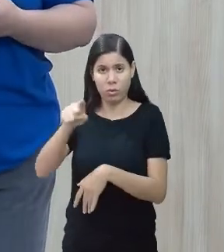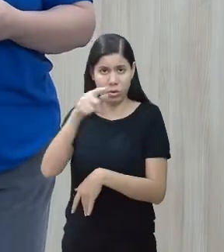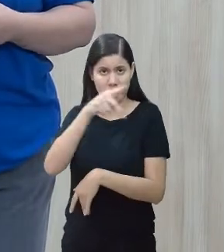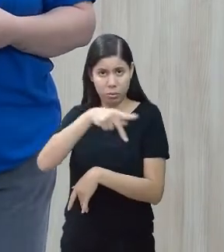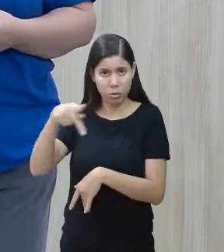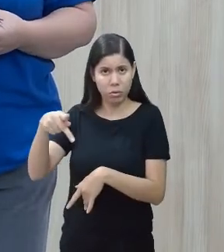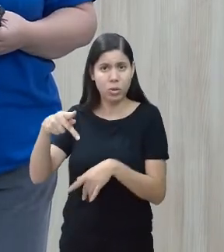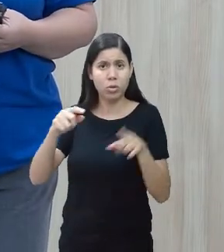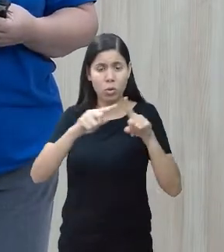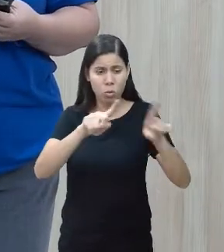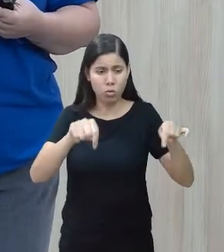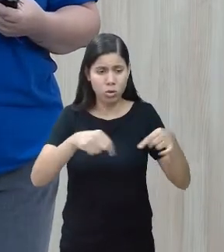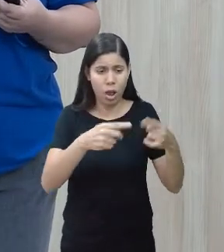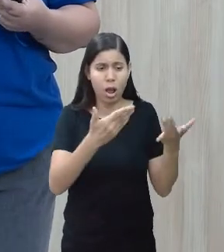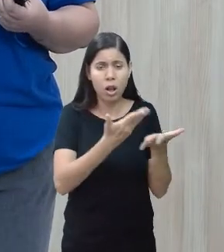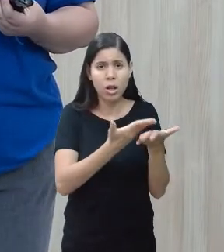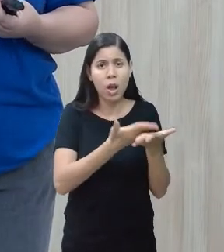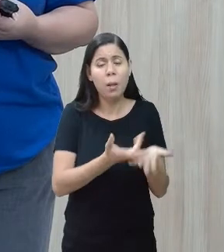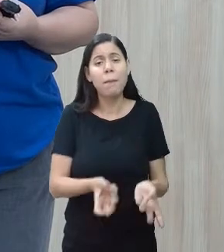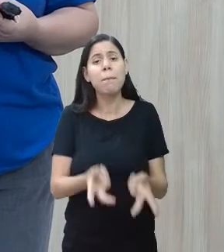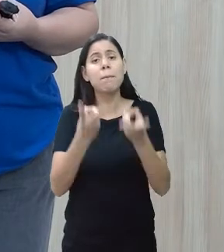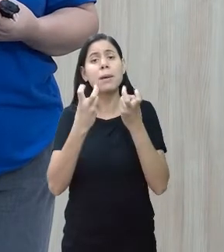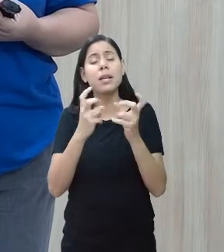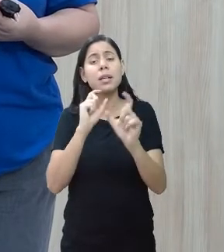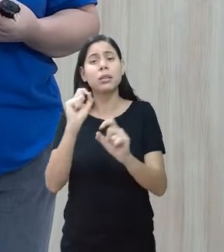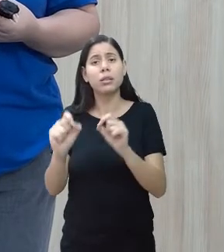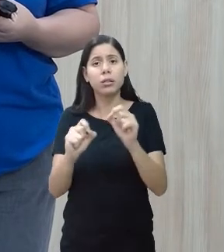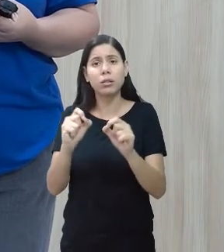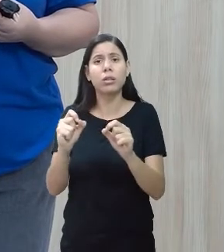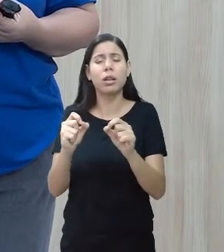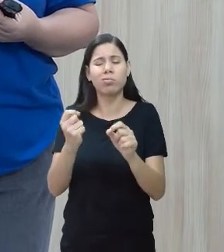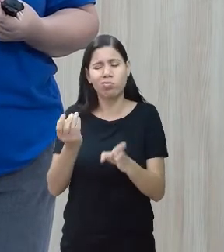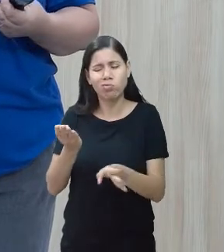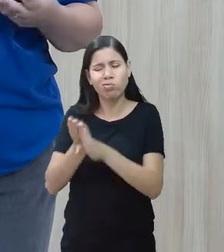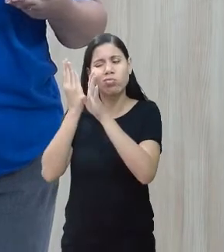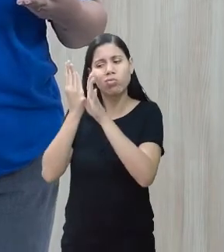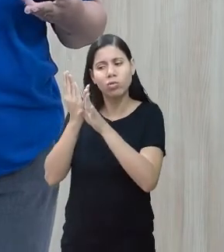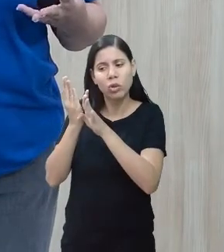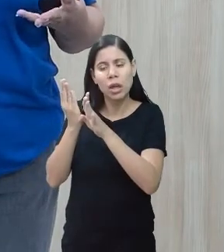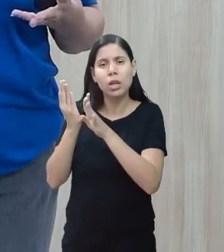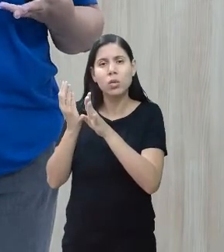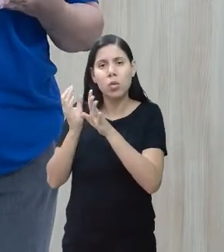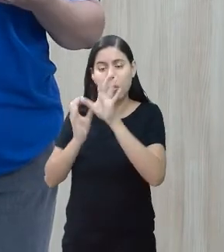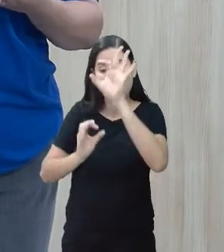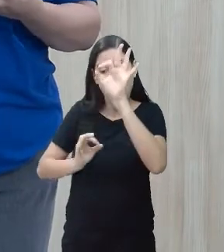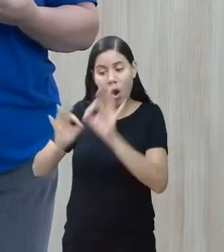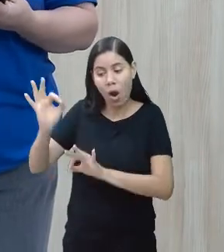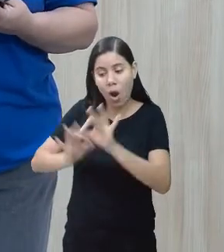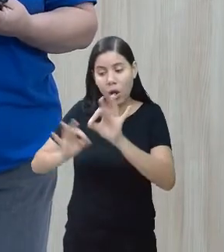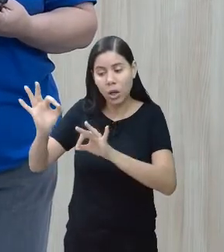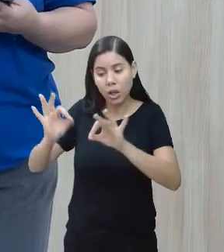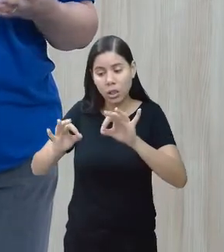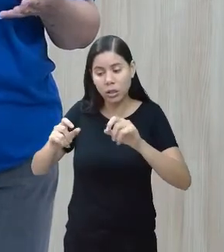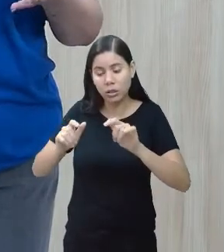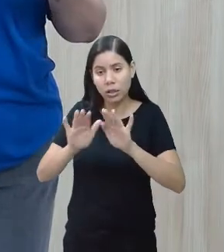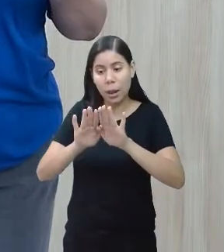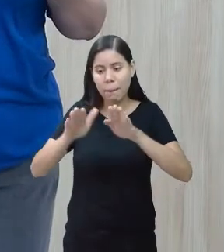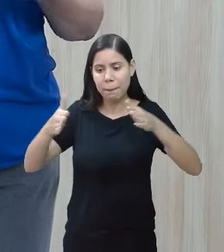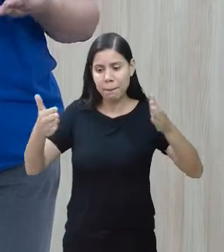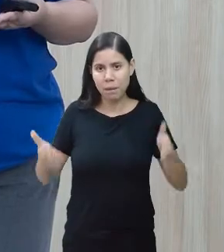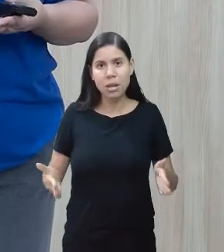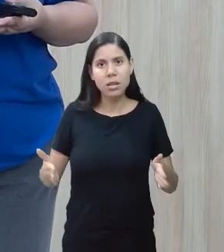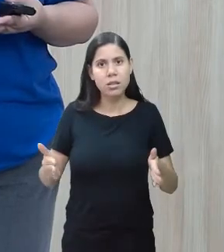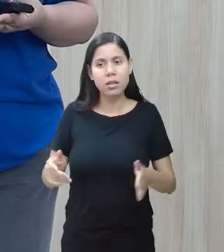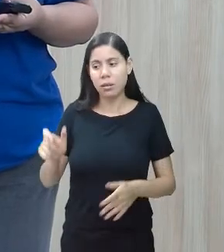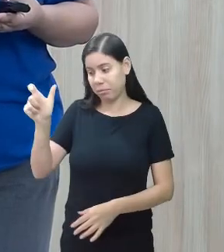da sala comum, perceba, identifique e construa essa prancha para